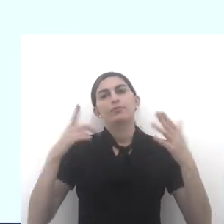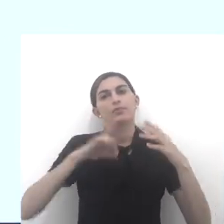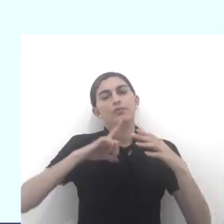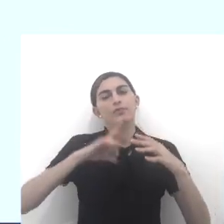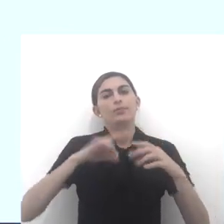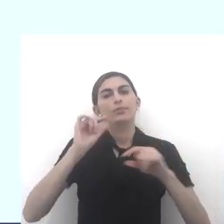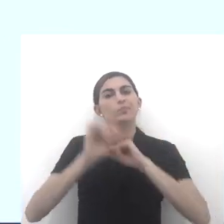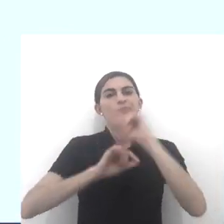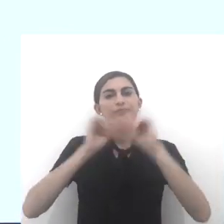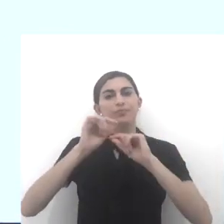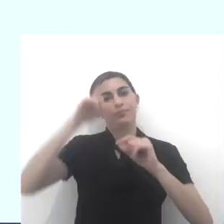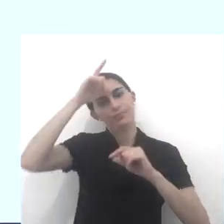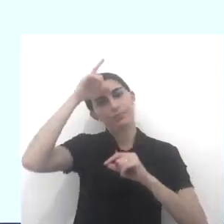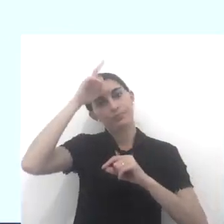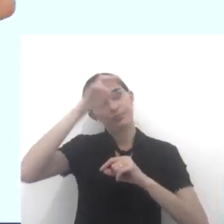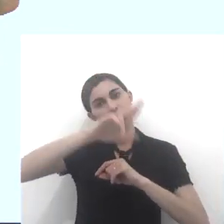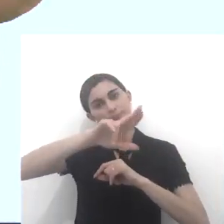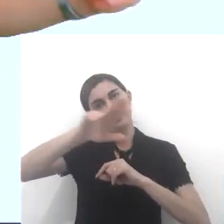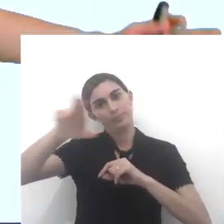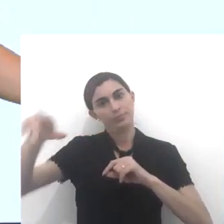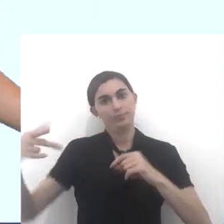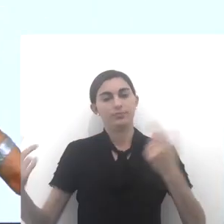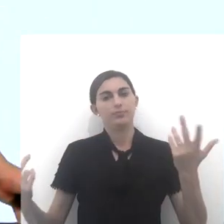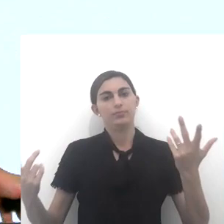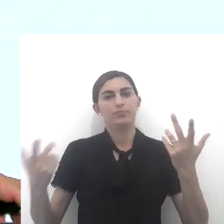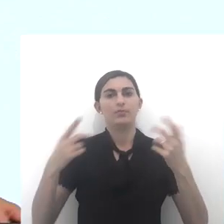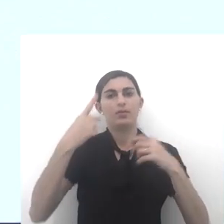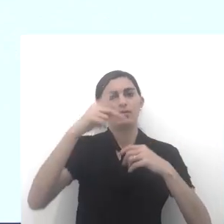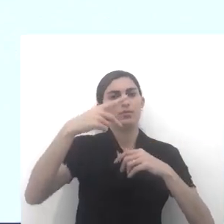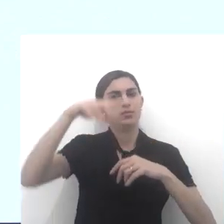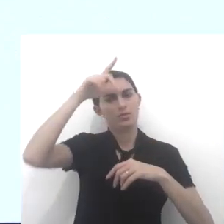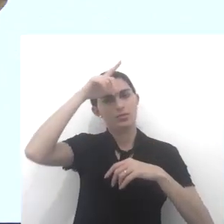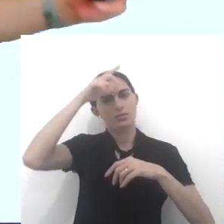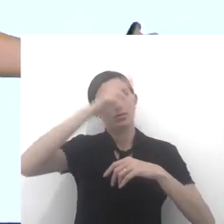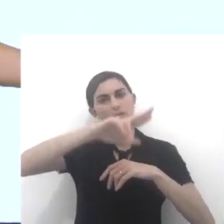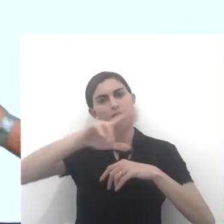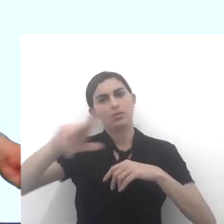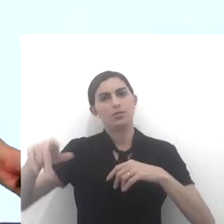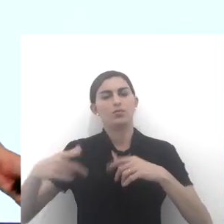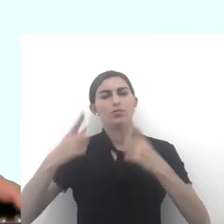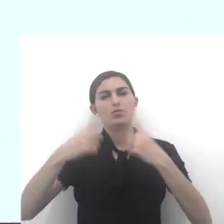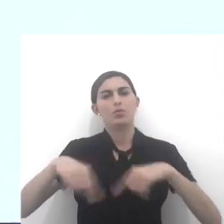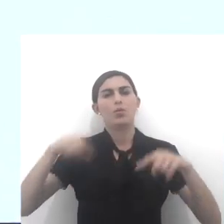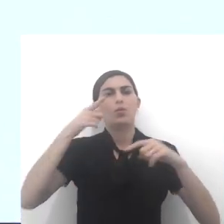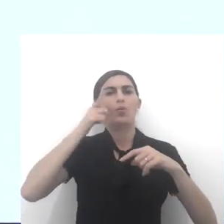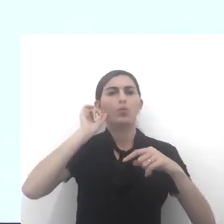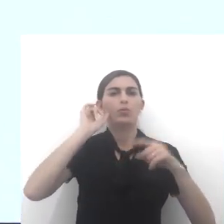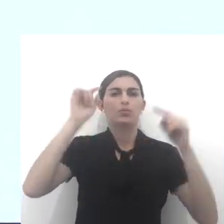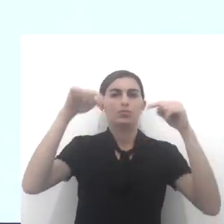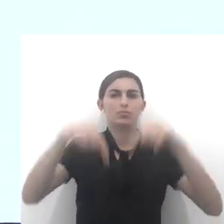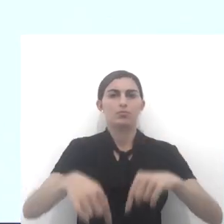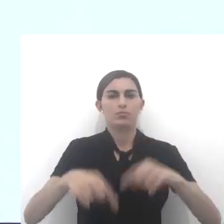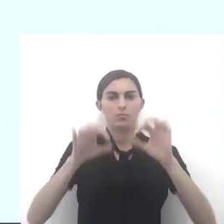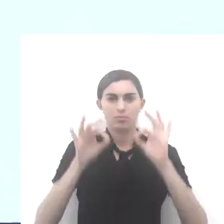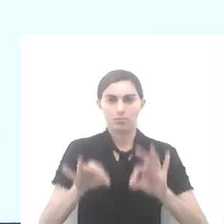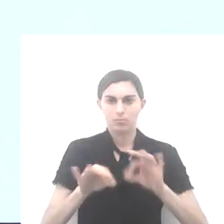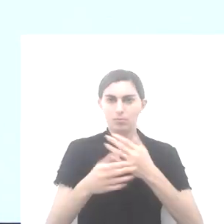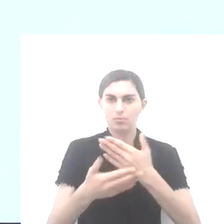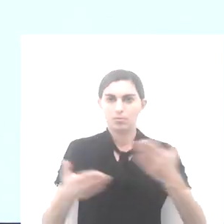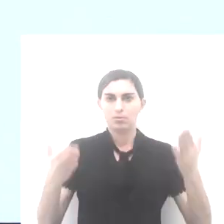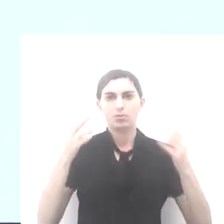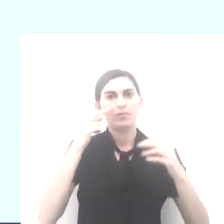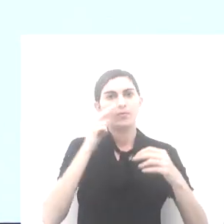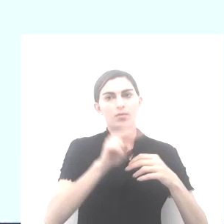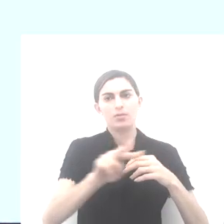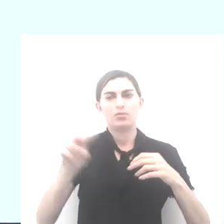geral, nós temos aqui líderes religiosos, esses líderes religiosos de ontem e de hoje, tá